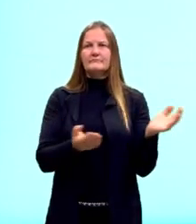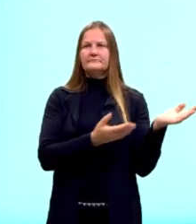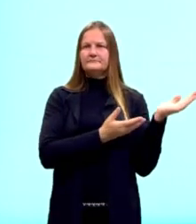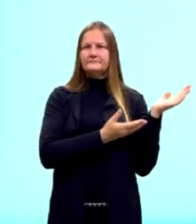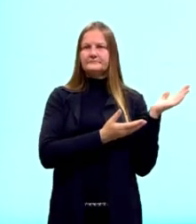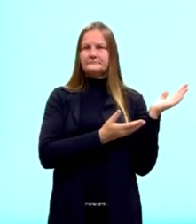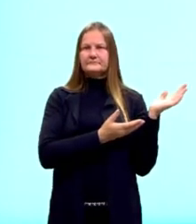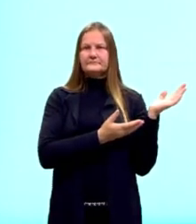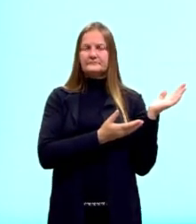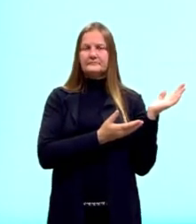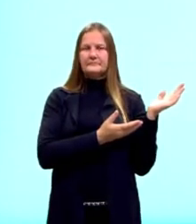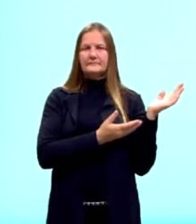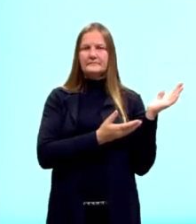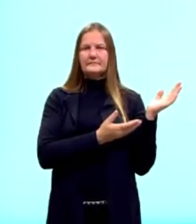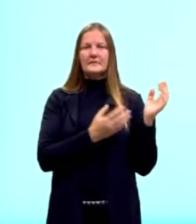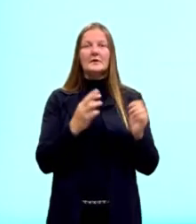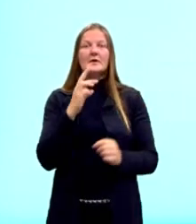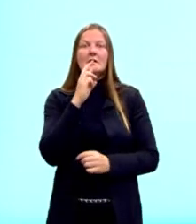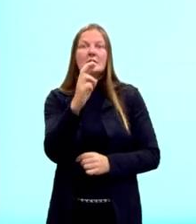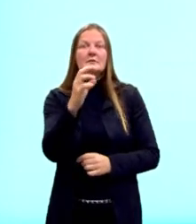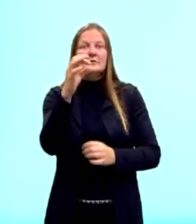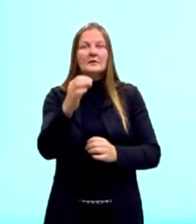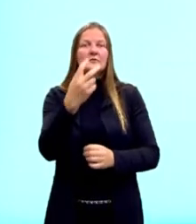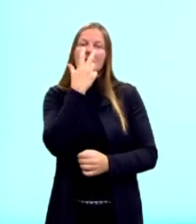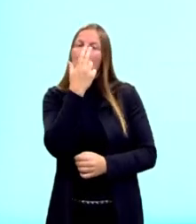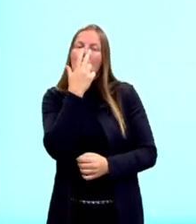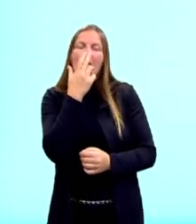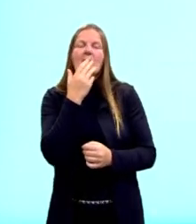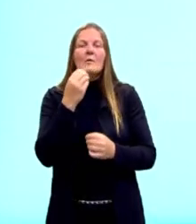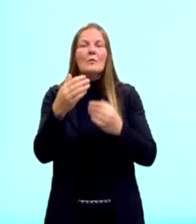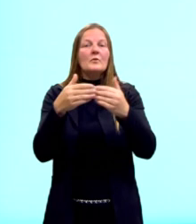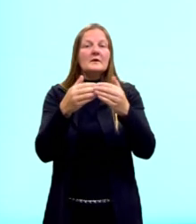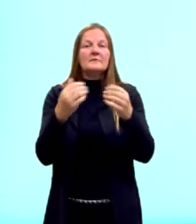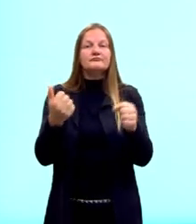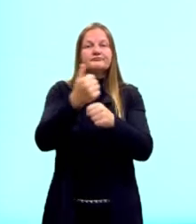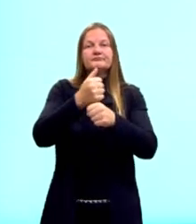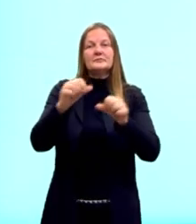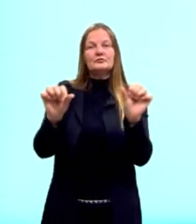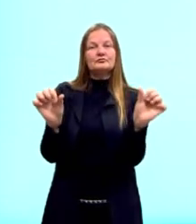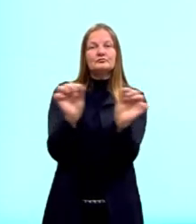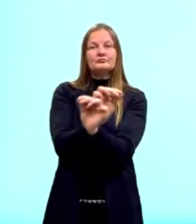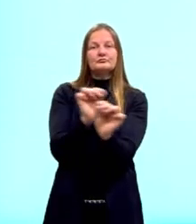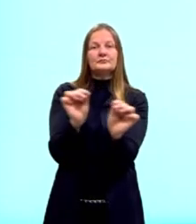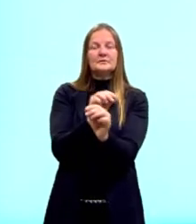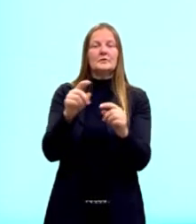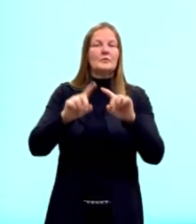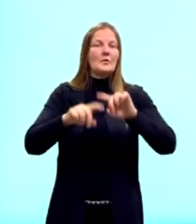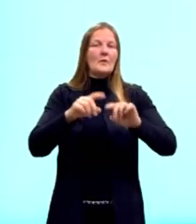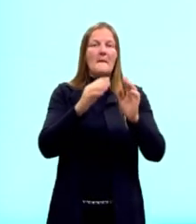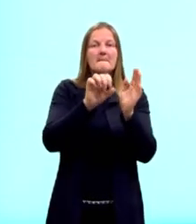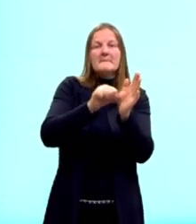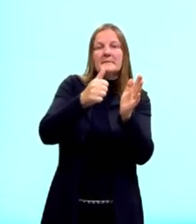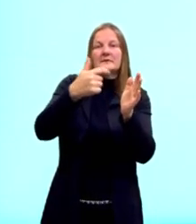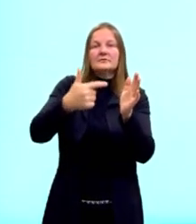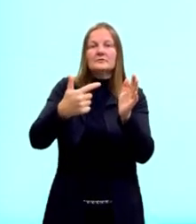alternada ali, o resultado chegaria no mesmo, tá? Então, não precisa se preocupar em primeiro vem o 12, depois